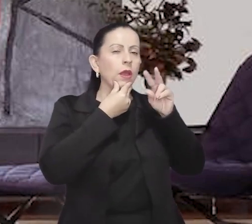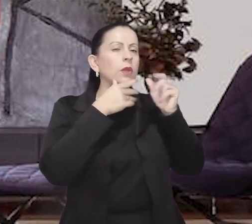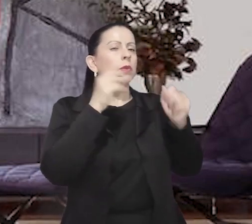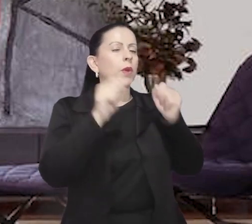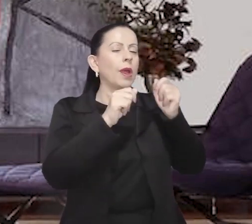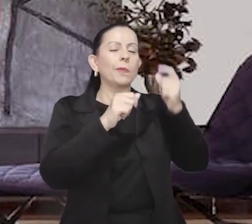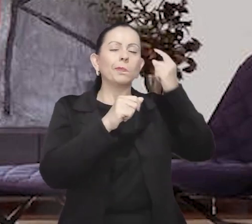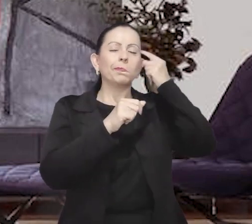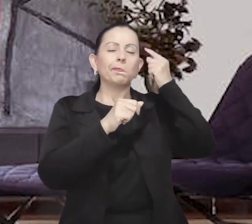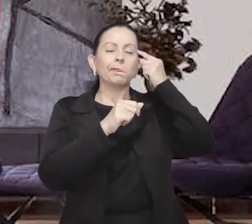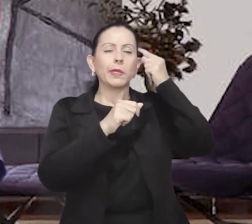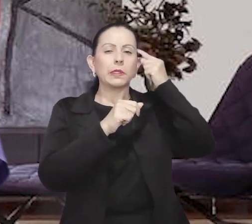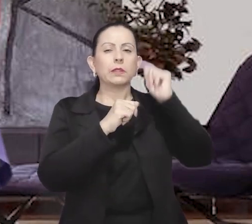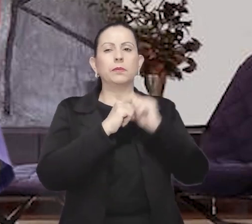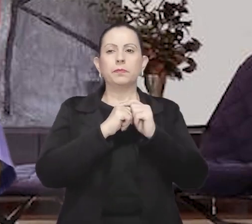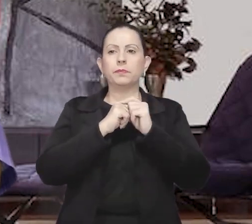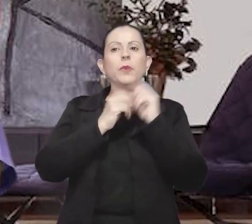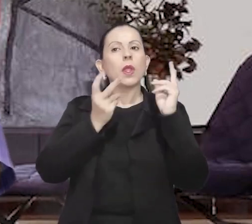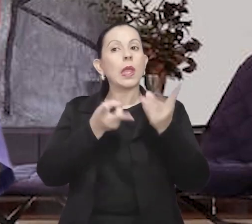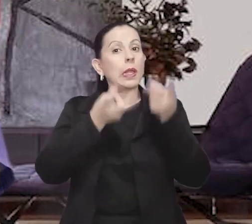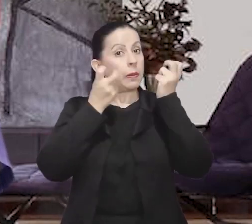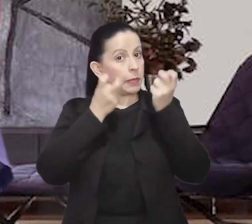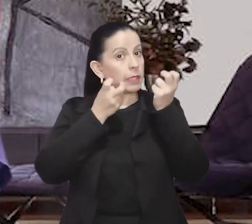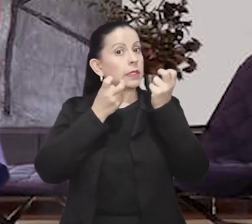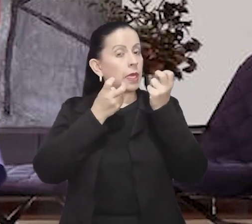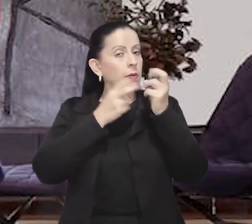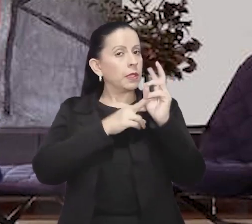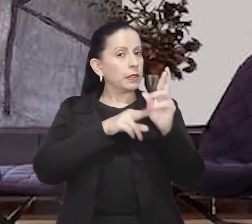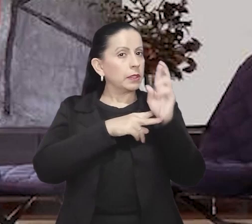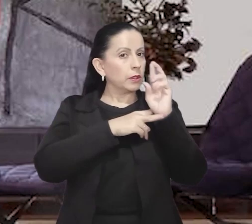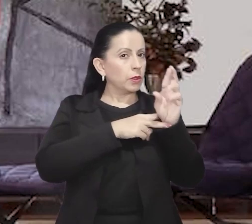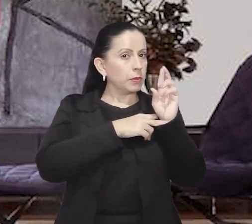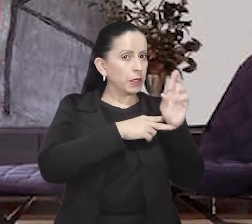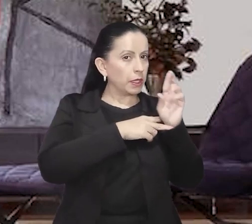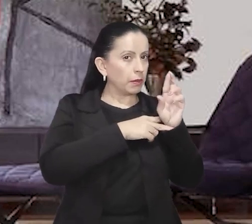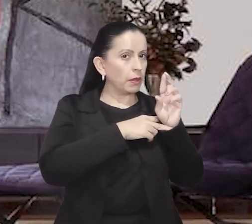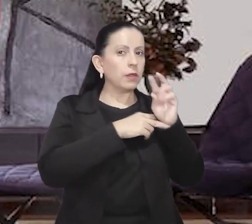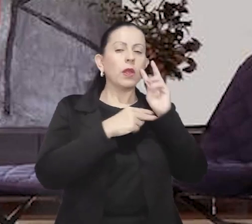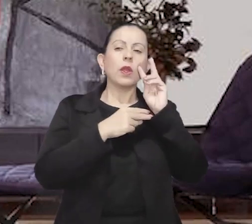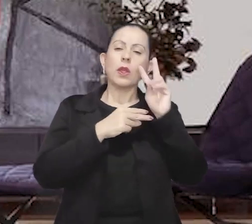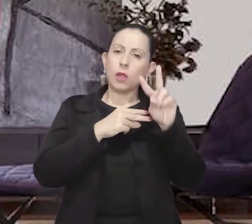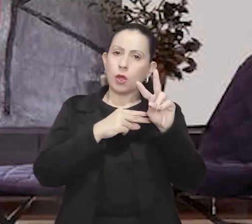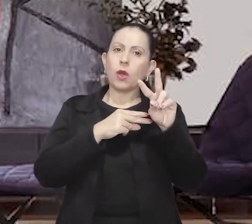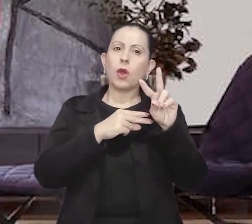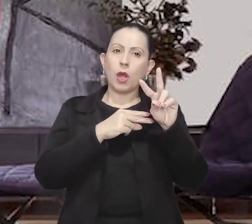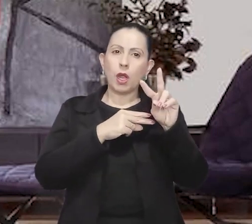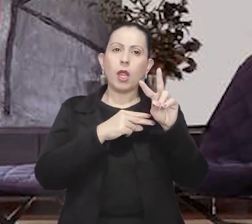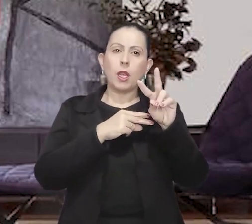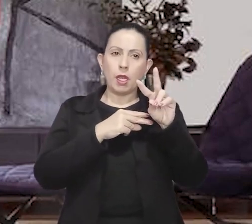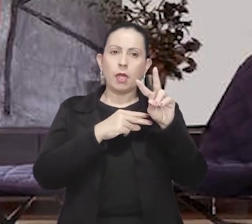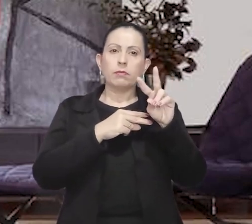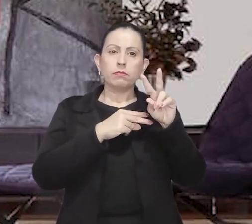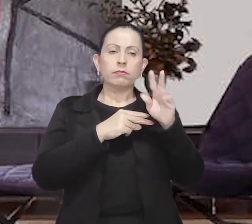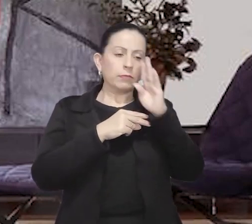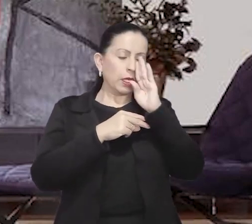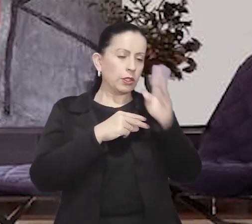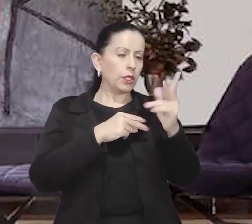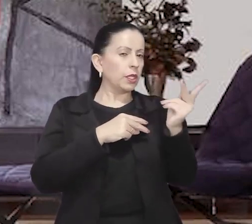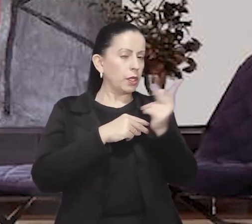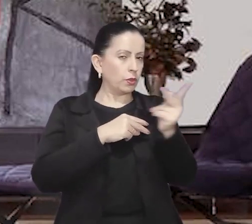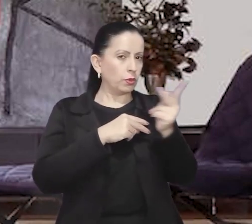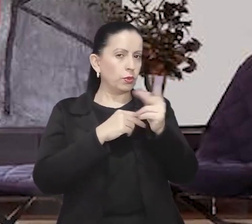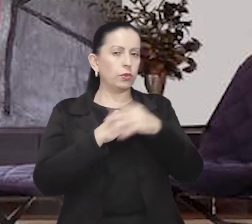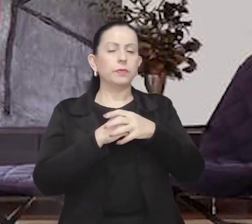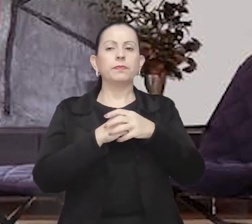está sendo observado e olha brevemente em direção aos dois. Depois, volta sua atenção para o carro, que